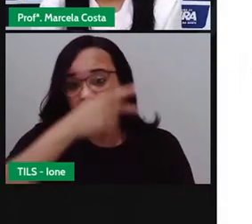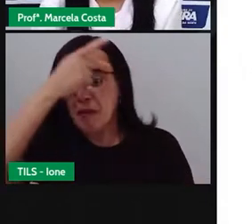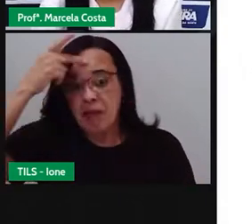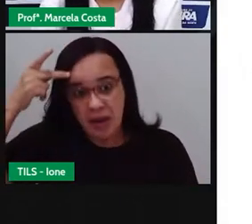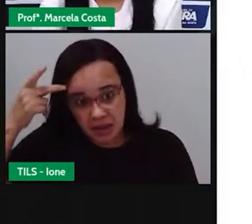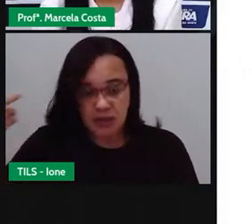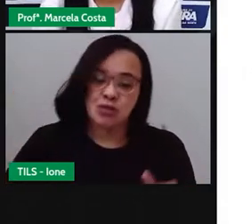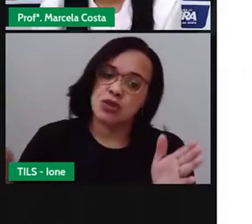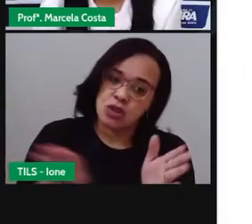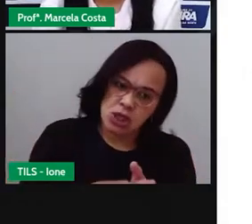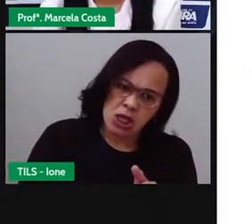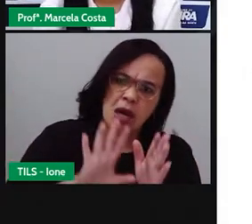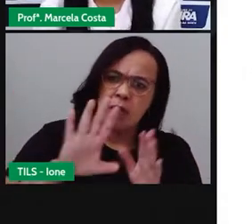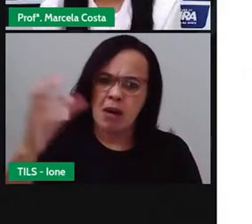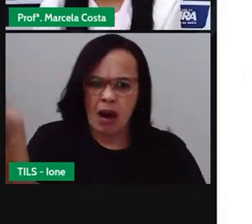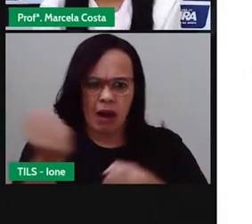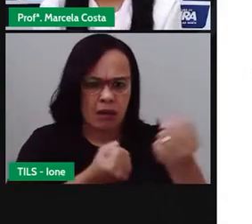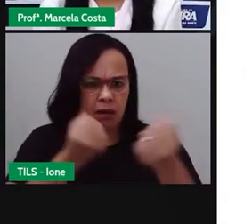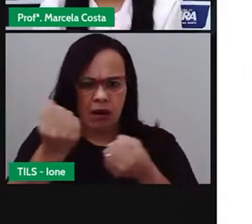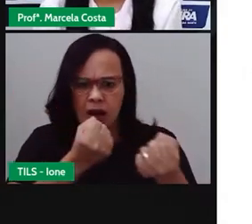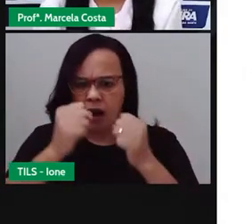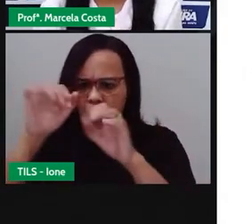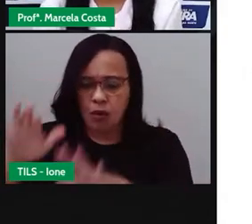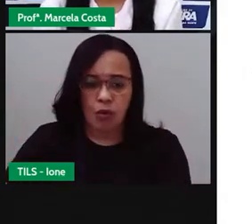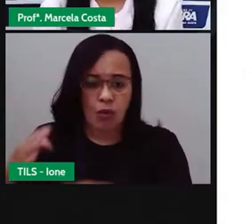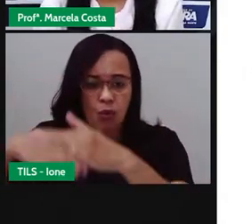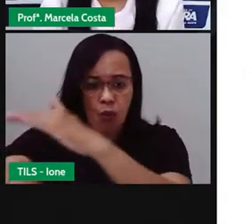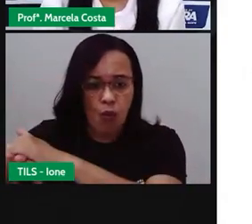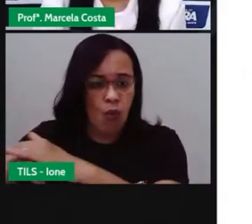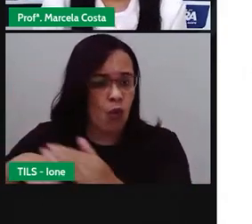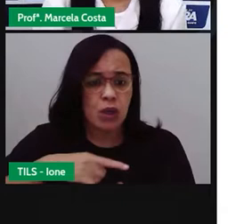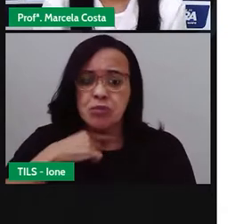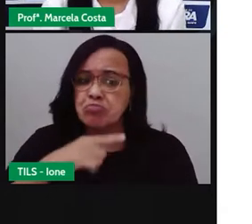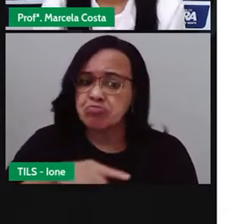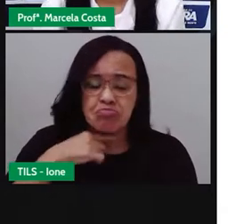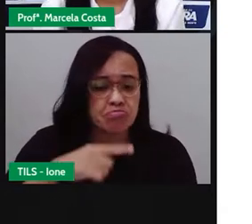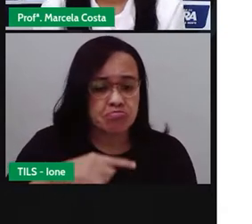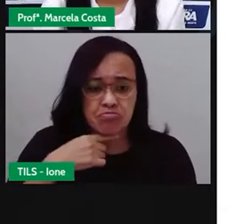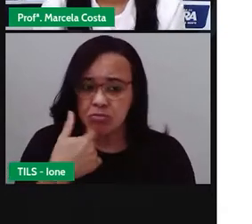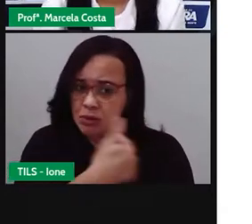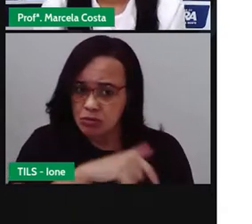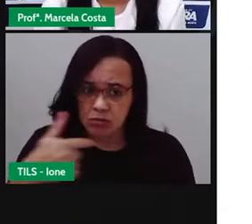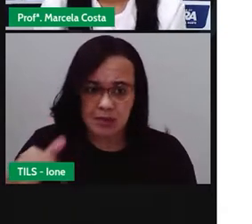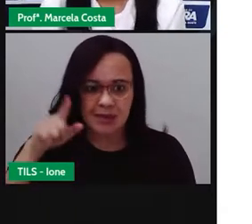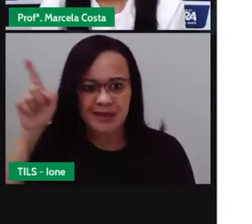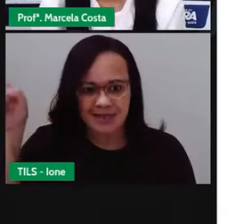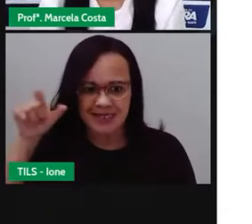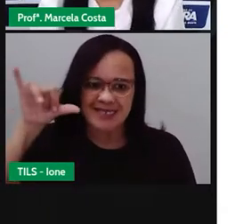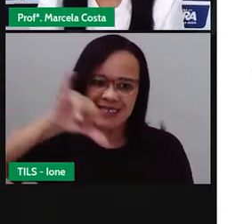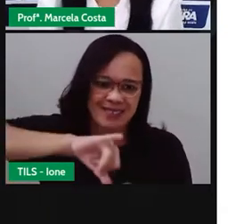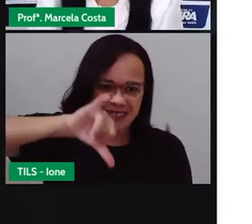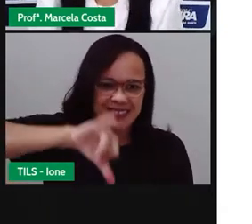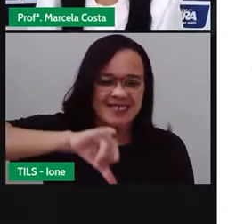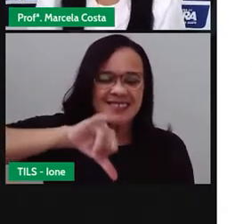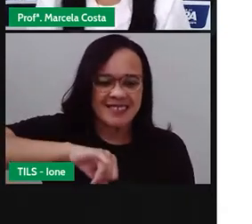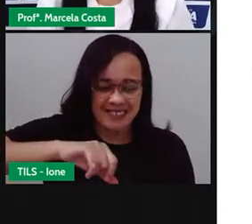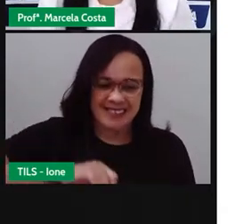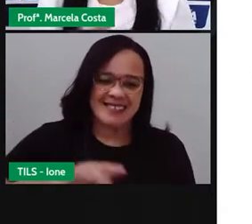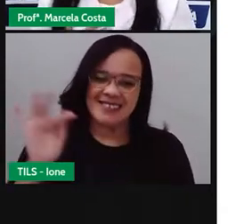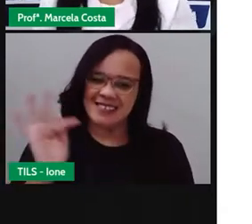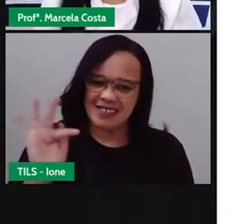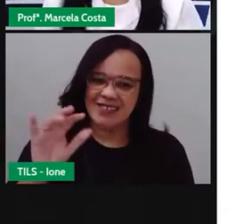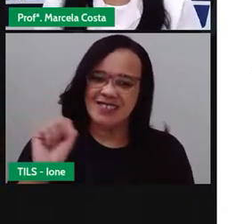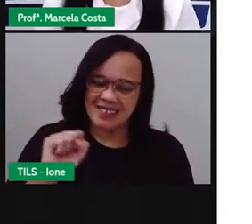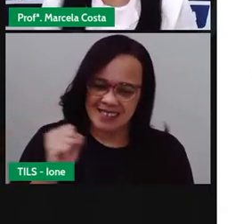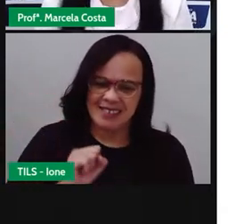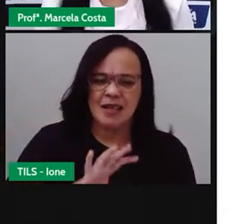encontrar um estacionamento para os seus veículos no centro de abastecimento, mas nós